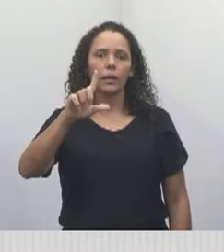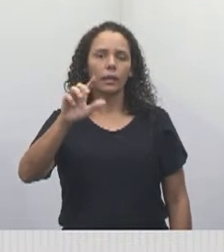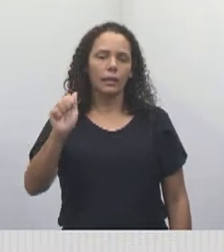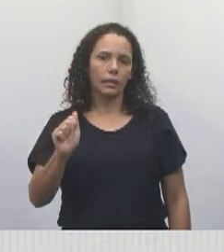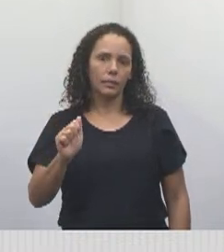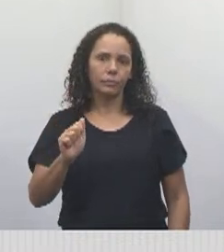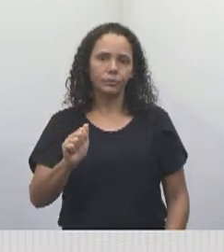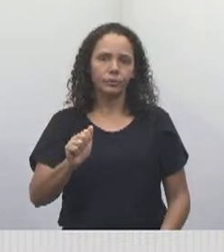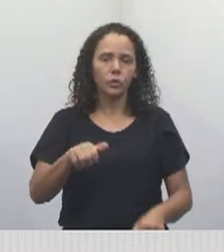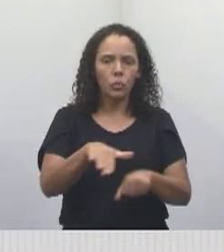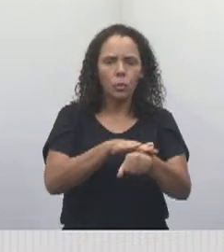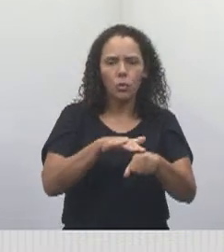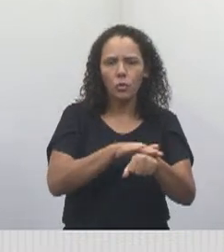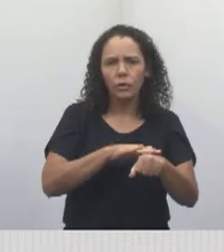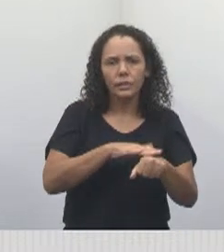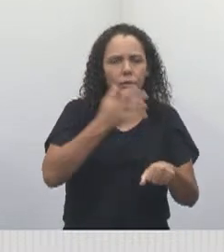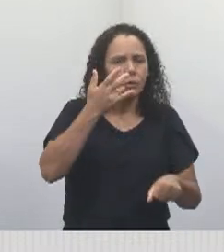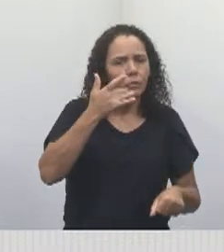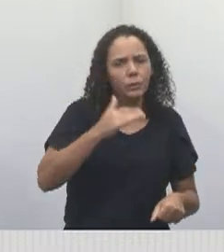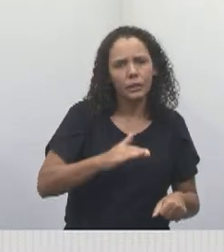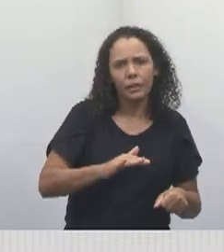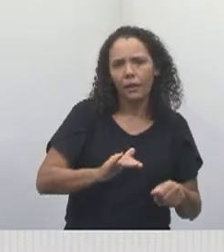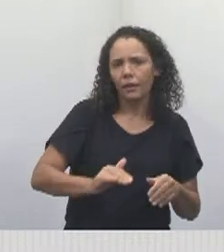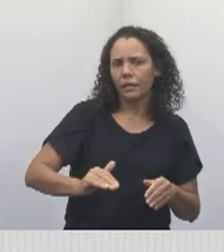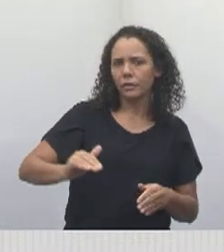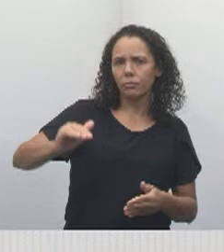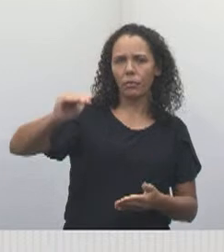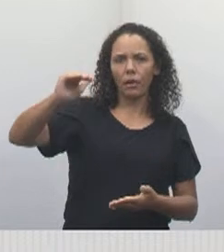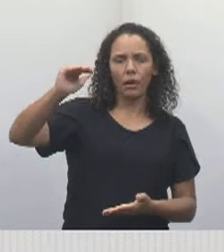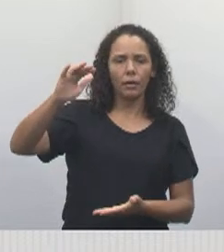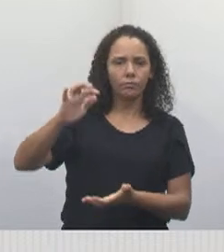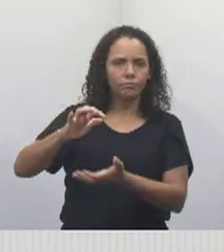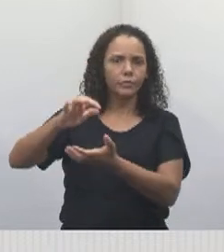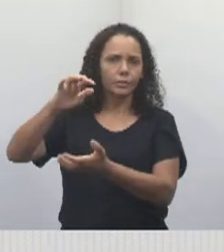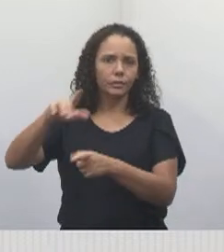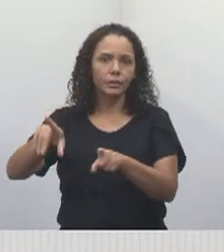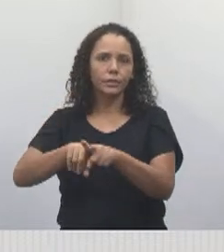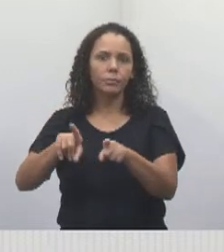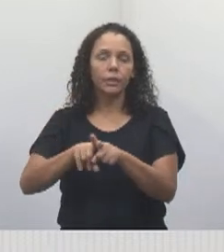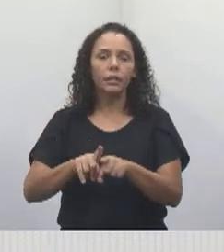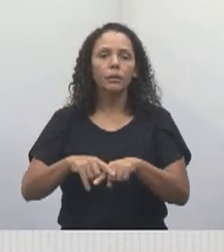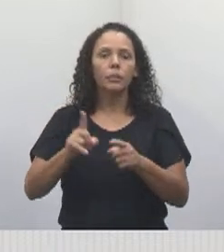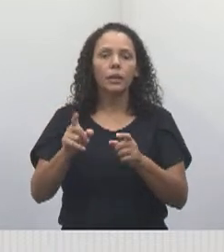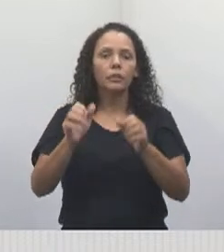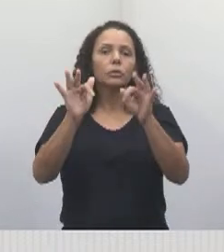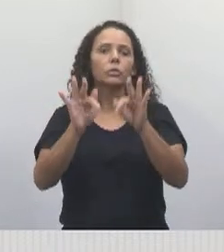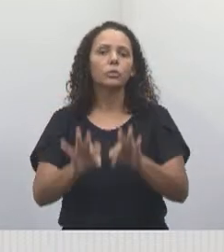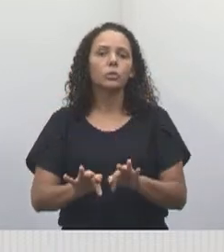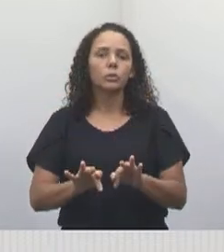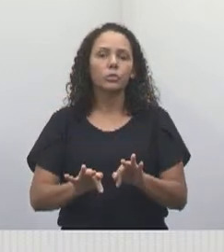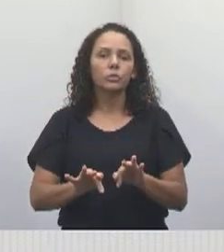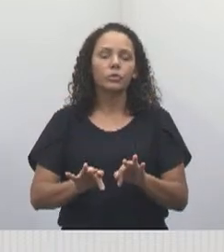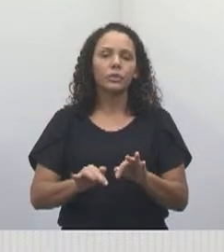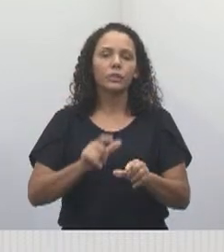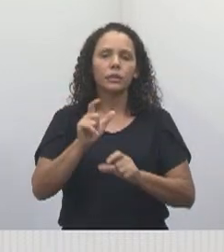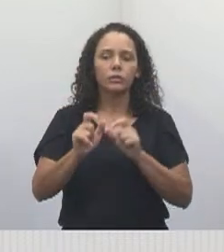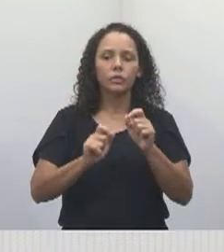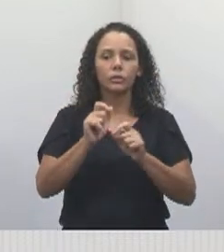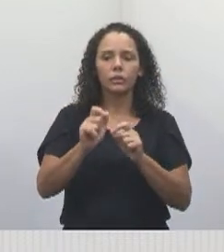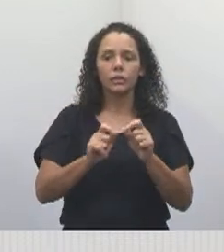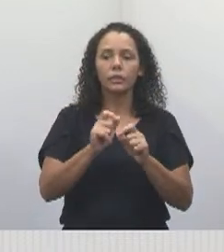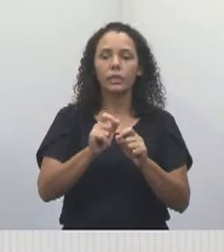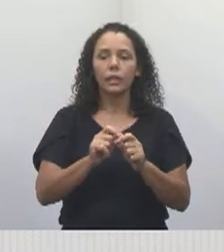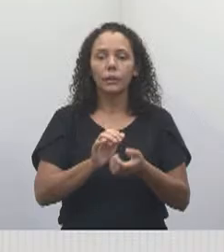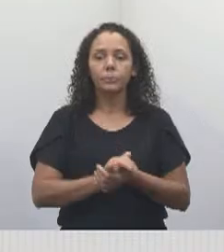públicos, desde crianças até idosos. Mas a finalização das atividades, dentro do projeto Vírgula, que